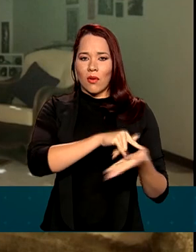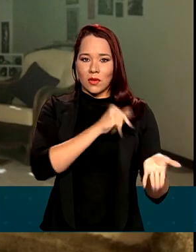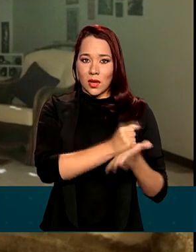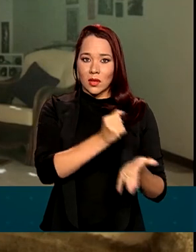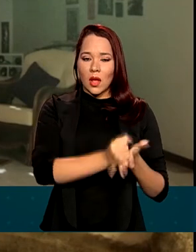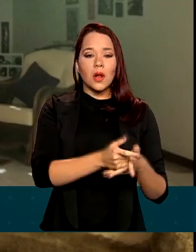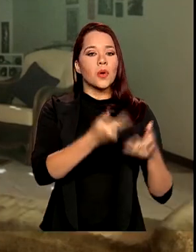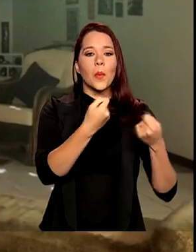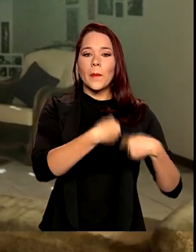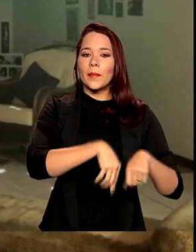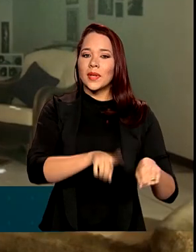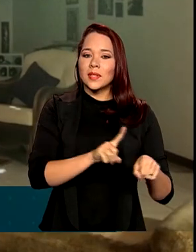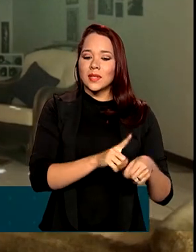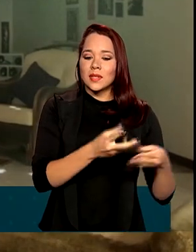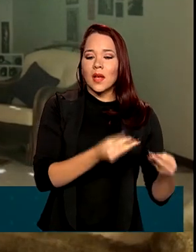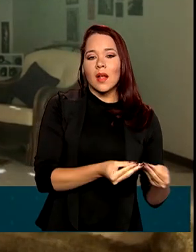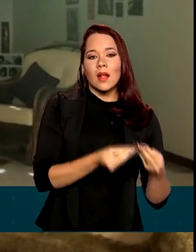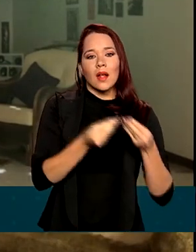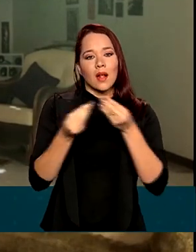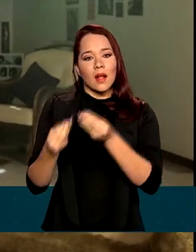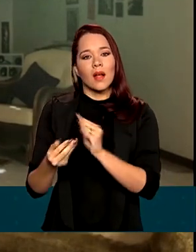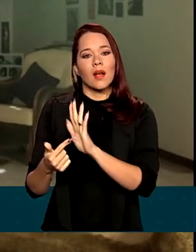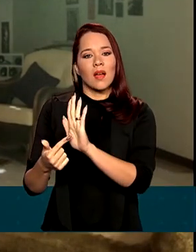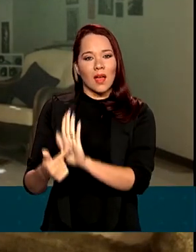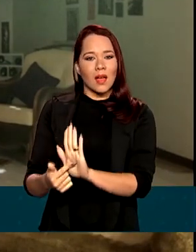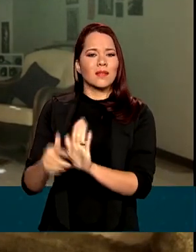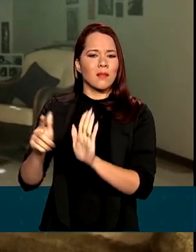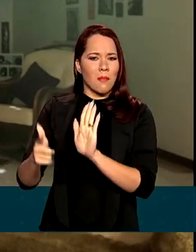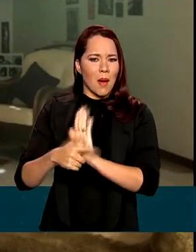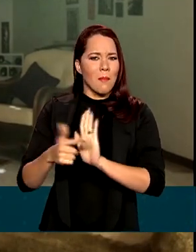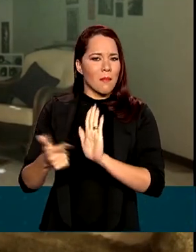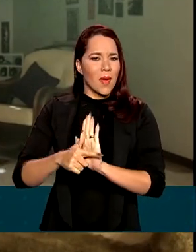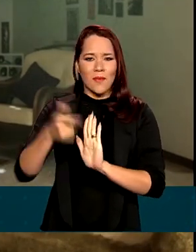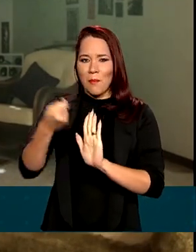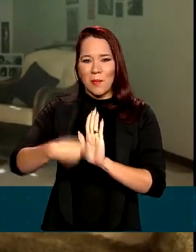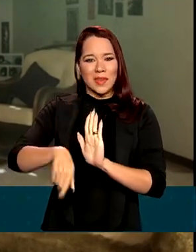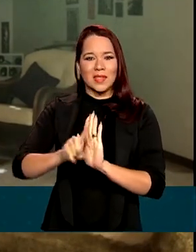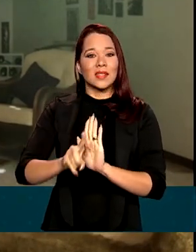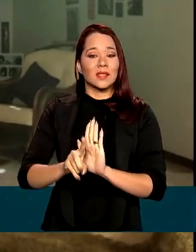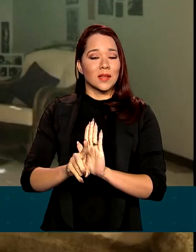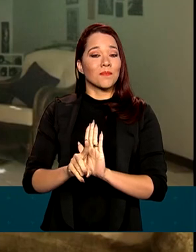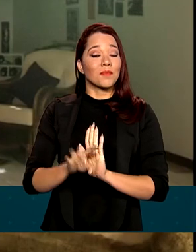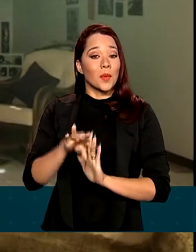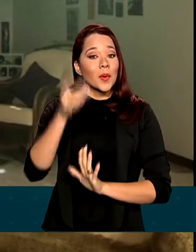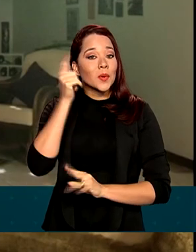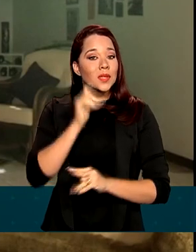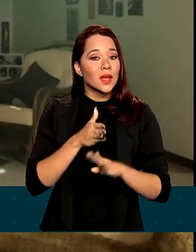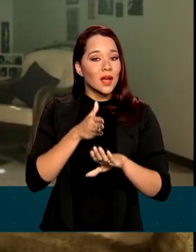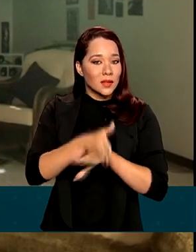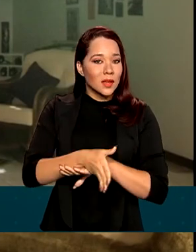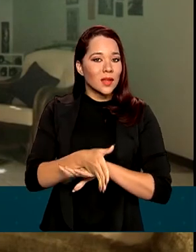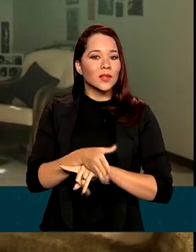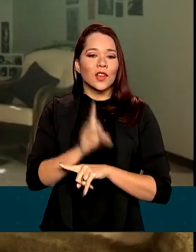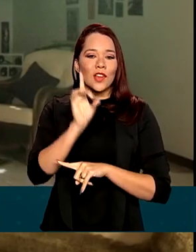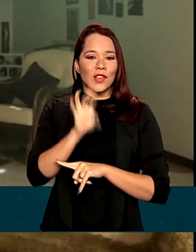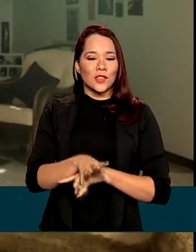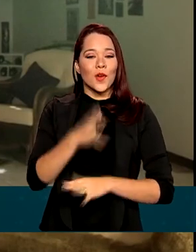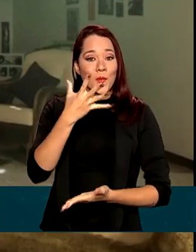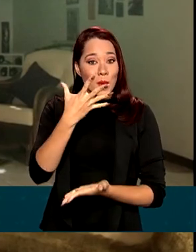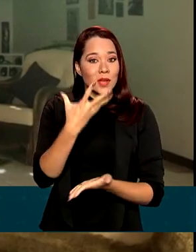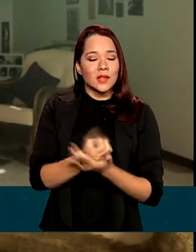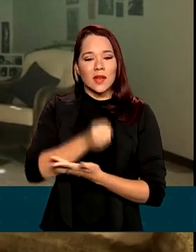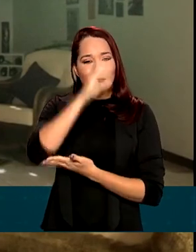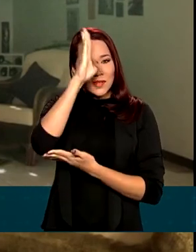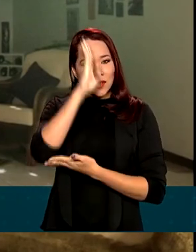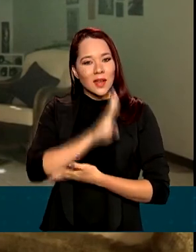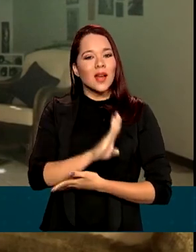trabalhador não precisa mais apresentar esse documento de papel. Para ter acesso à ferramenta, é só baixar de